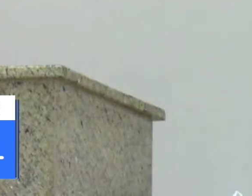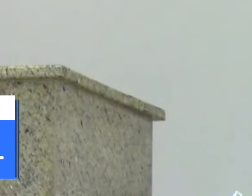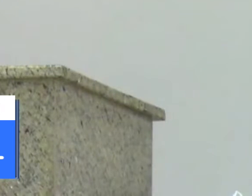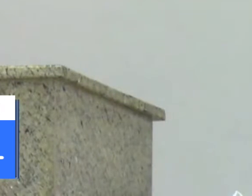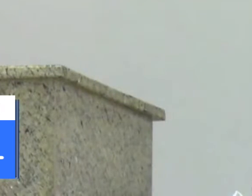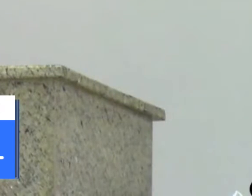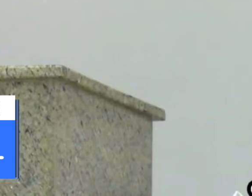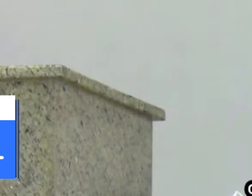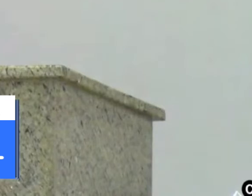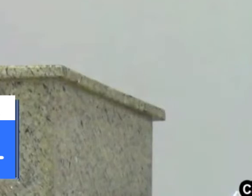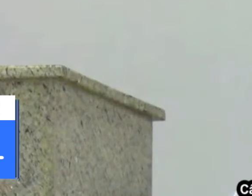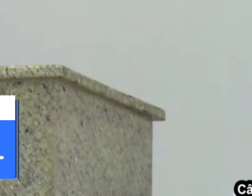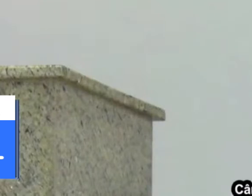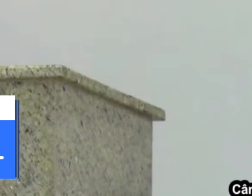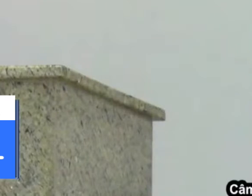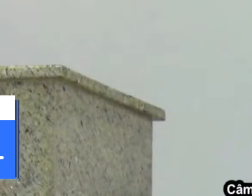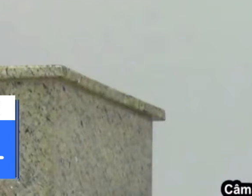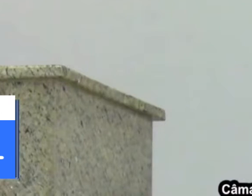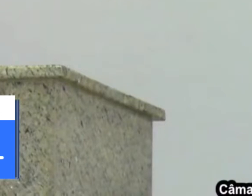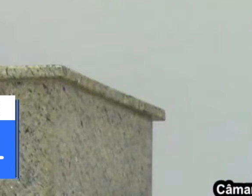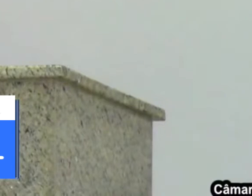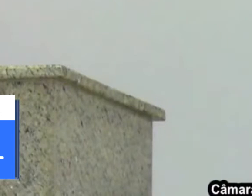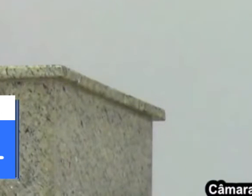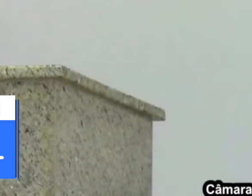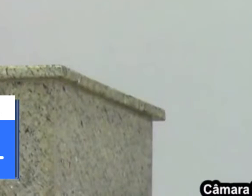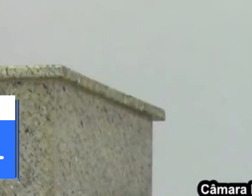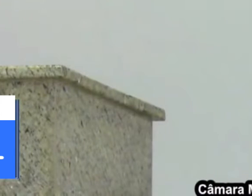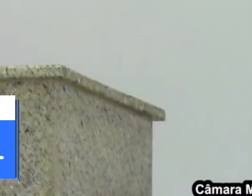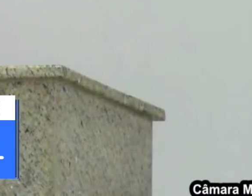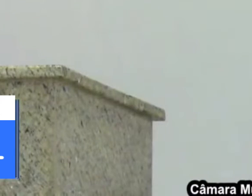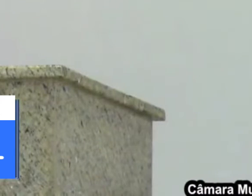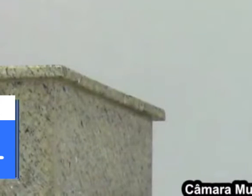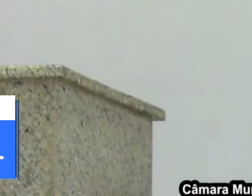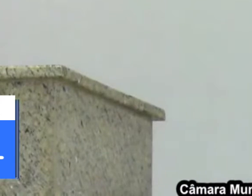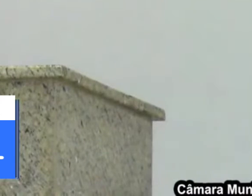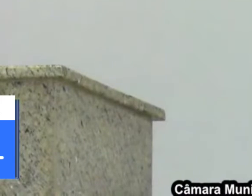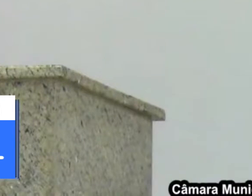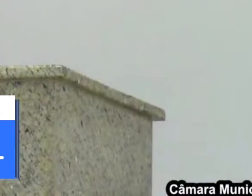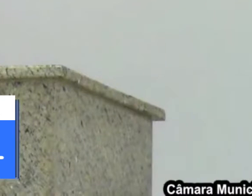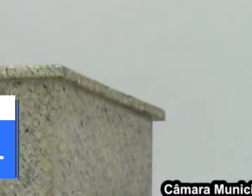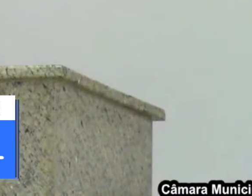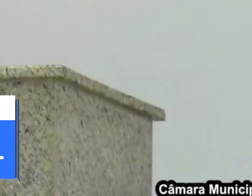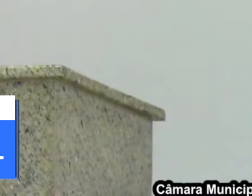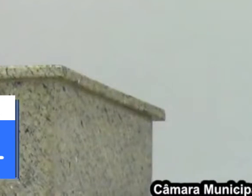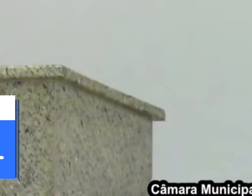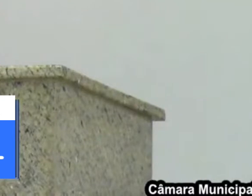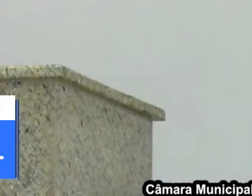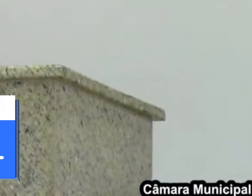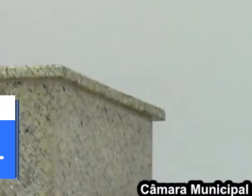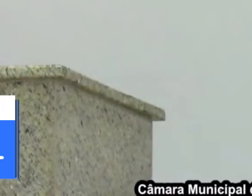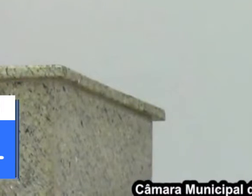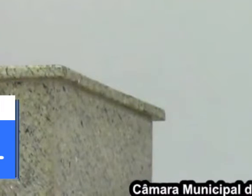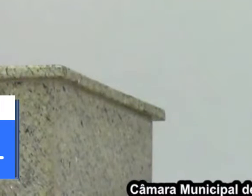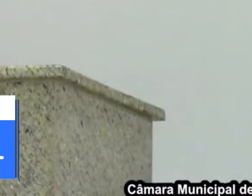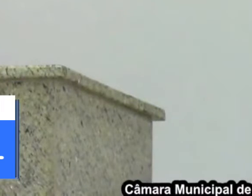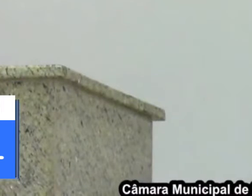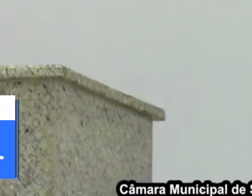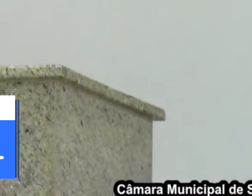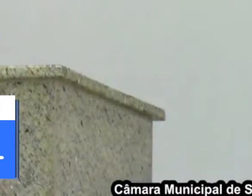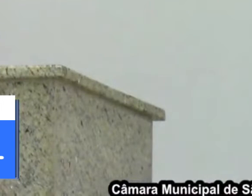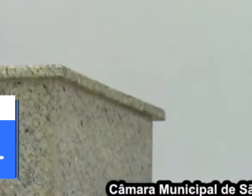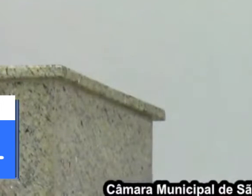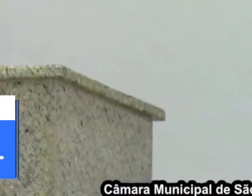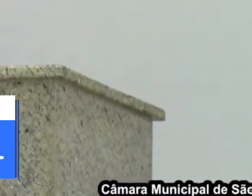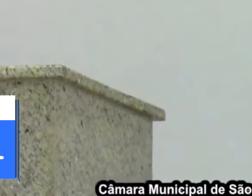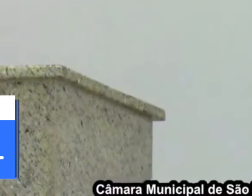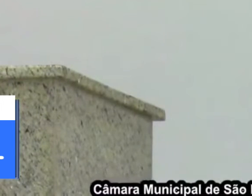E era tão bom que quando solicitasse as ultrações, o médico, aquelas de urgência tem que ter prioridade,